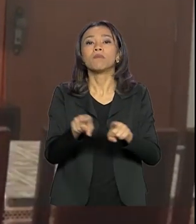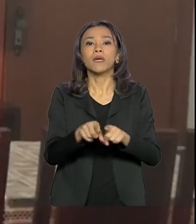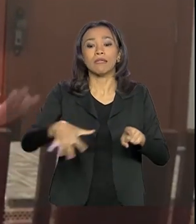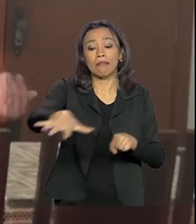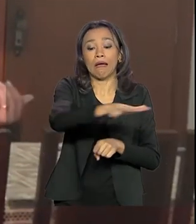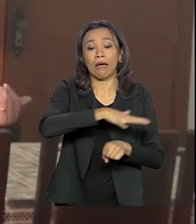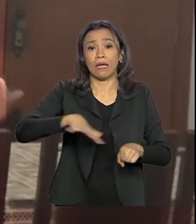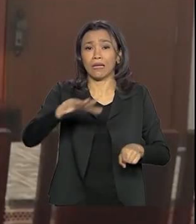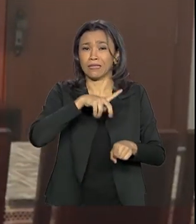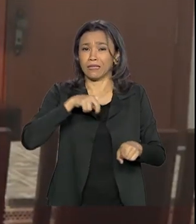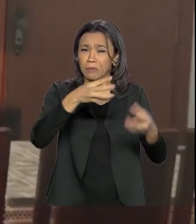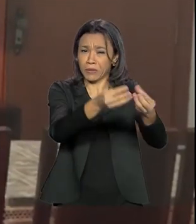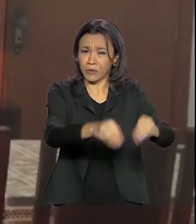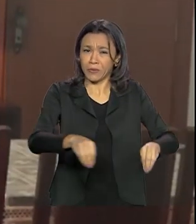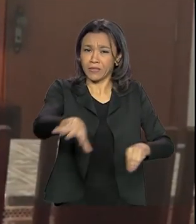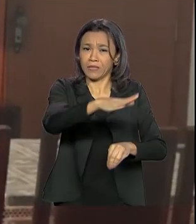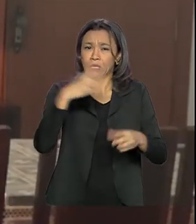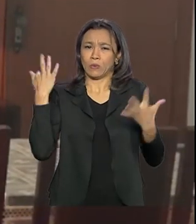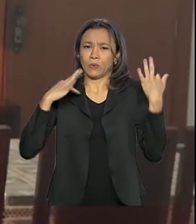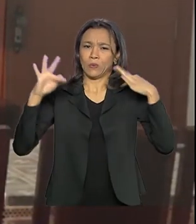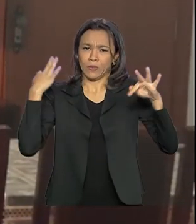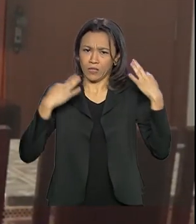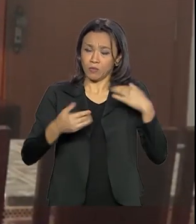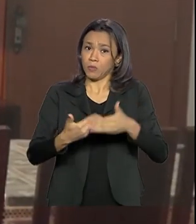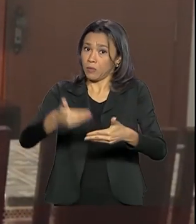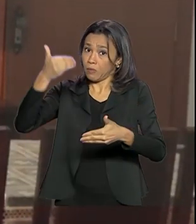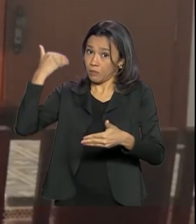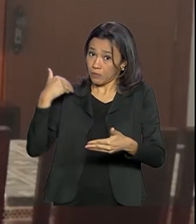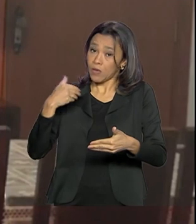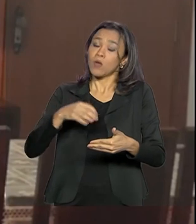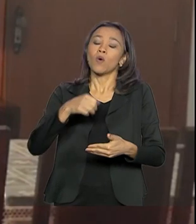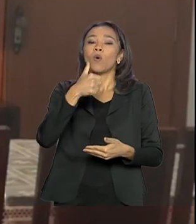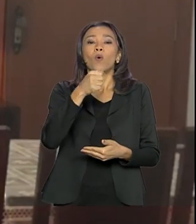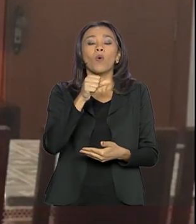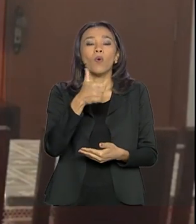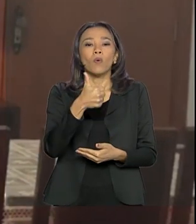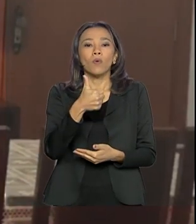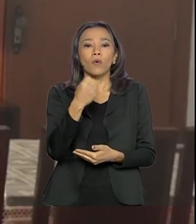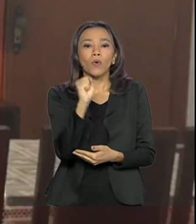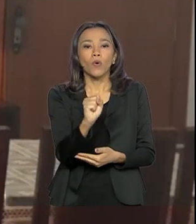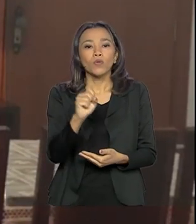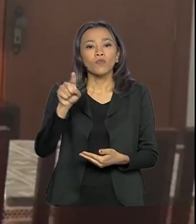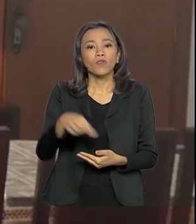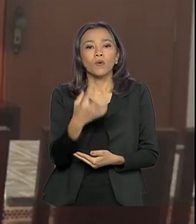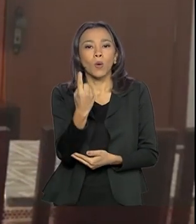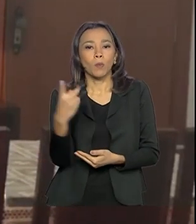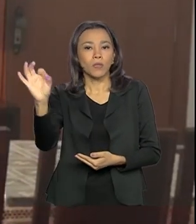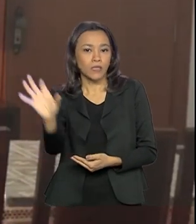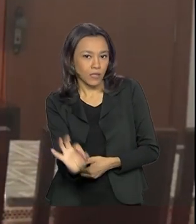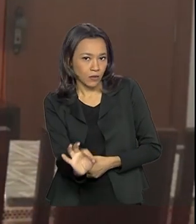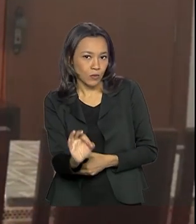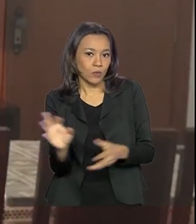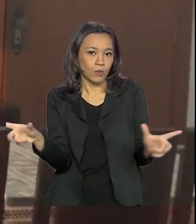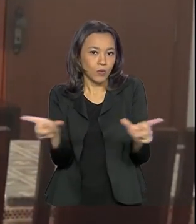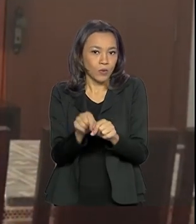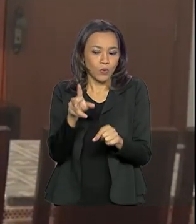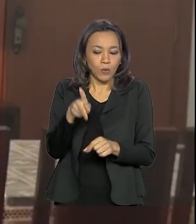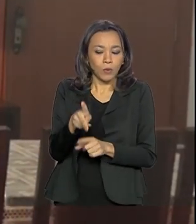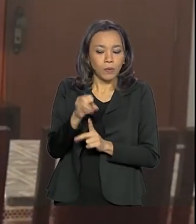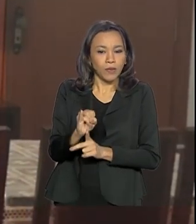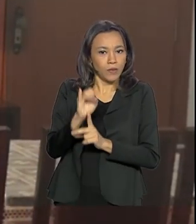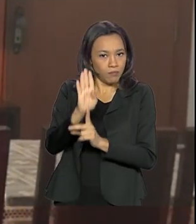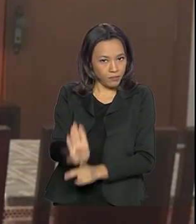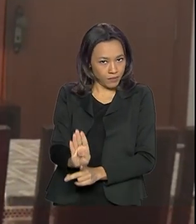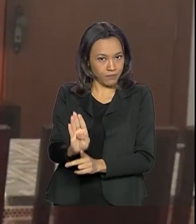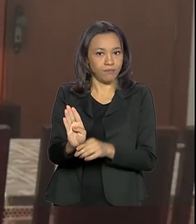turismo. No ano passado, ele foi responsável por 8,1% do PIB brasileiro, que é a soma de todos os bens